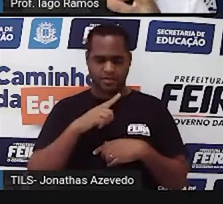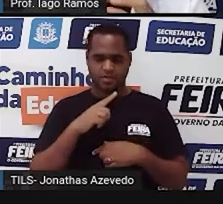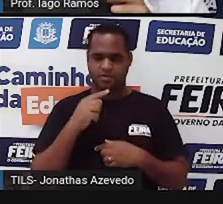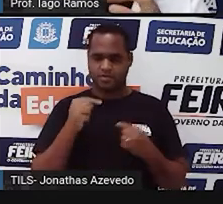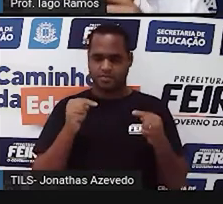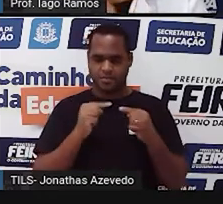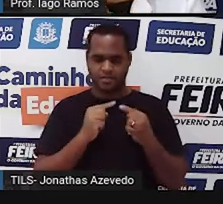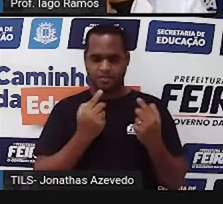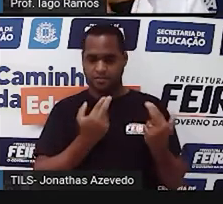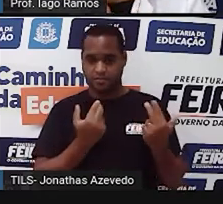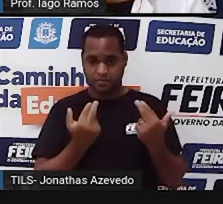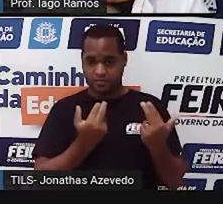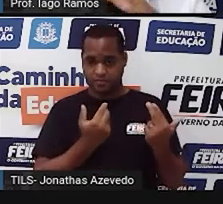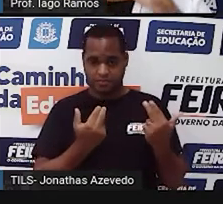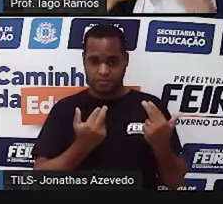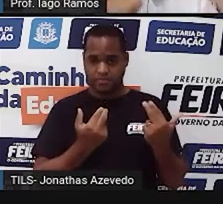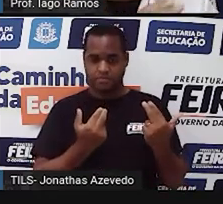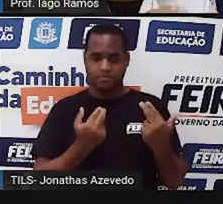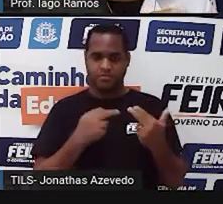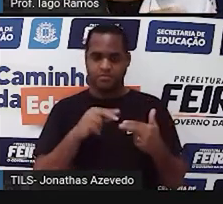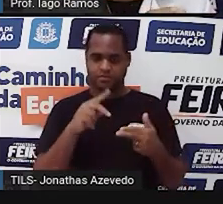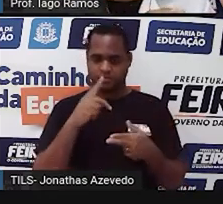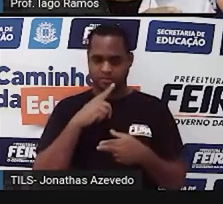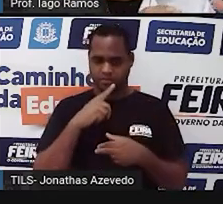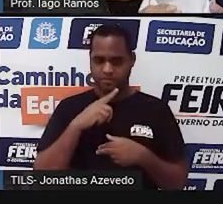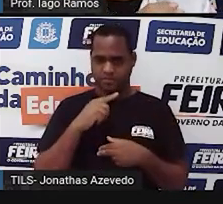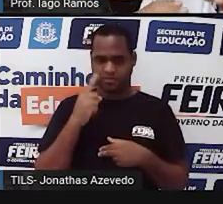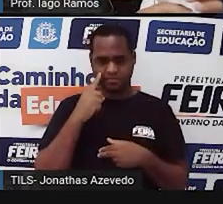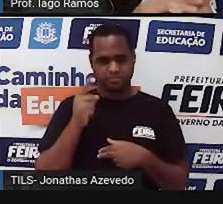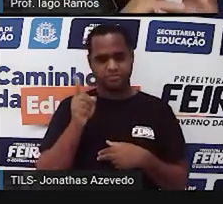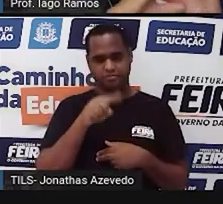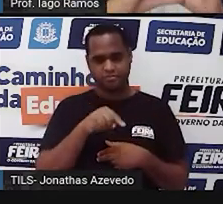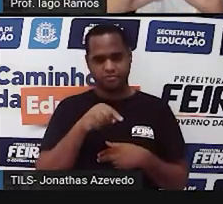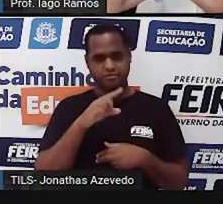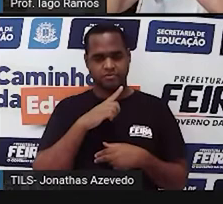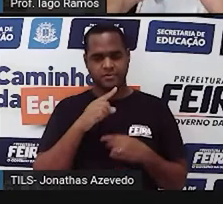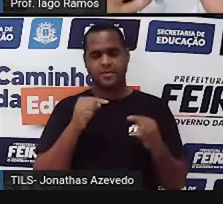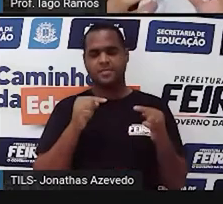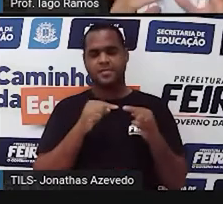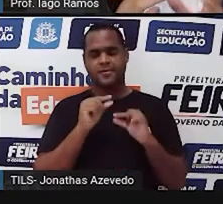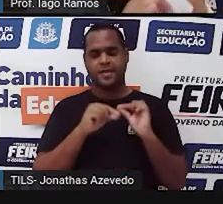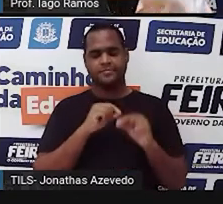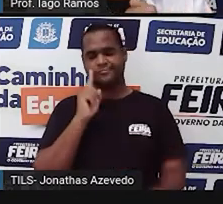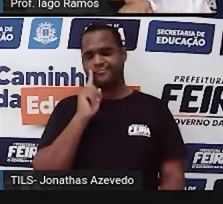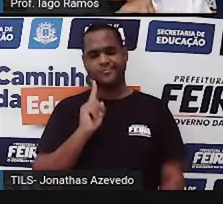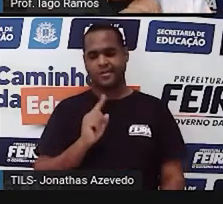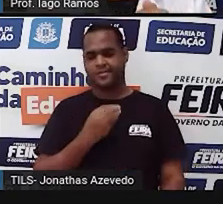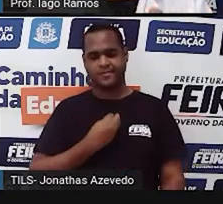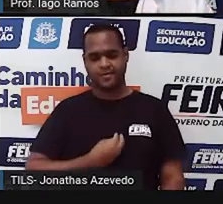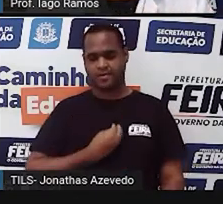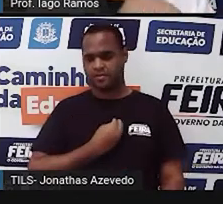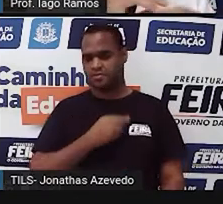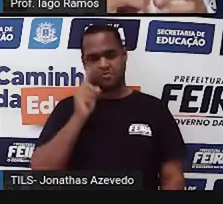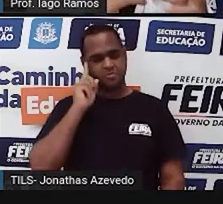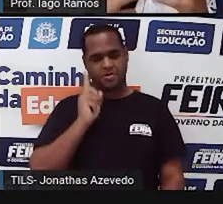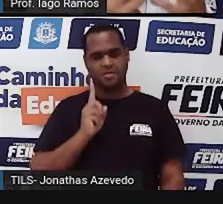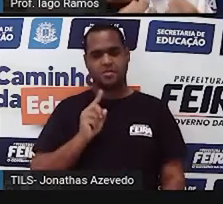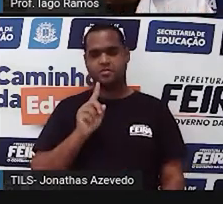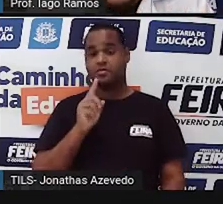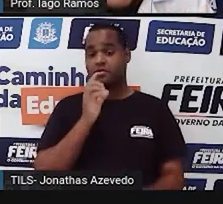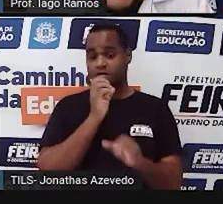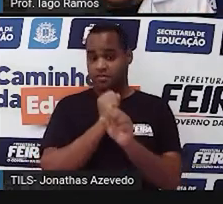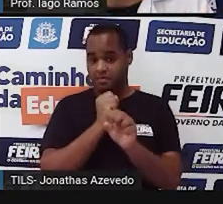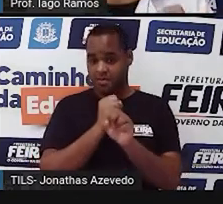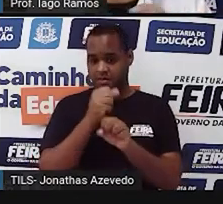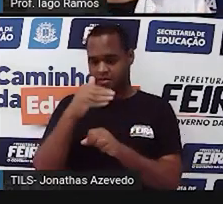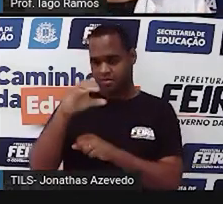igualdade, onde de um lado você tem uma coisa que você não sabe ainda, que vai somar